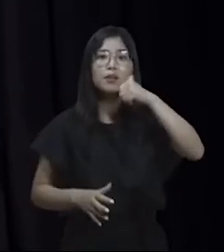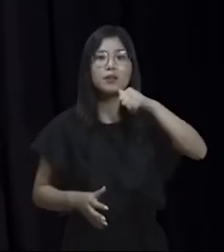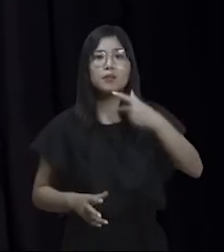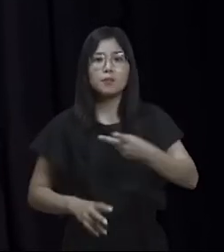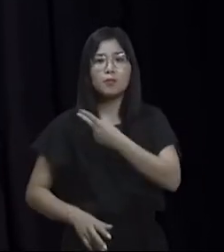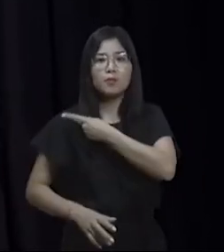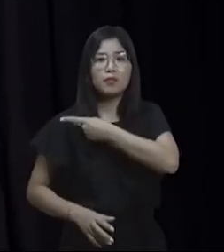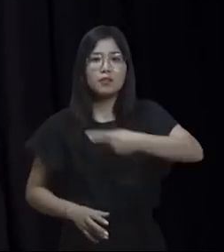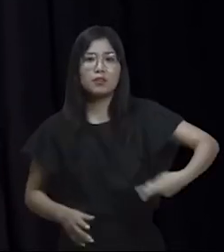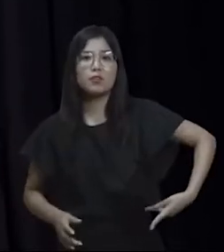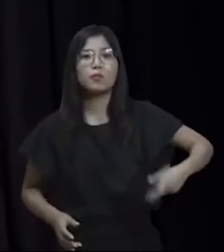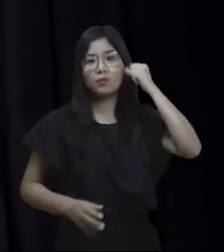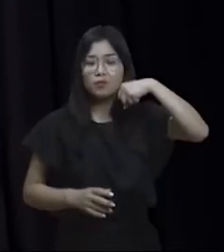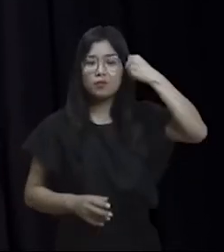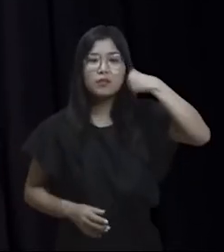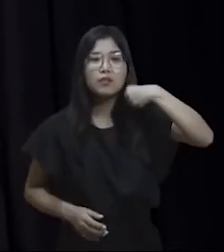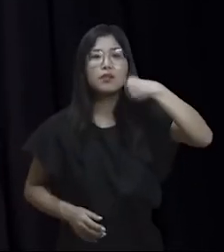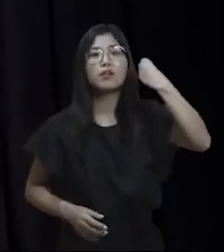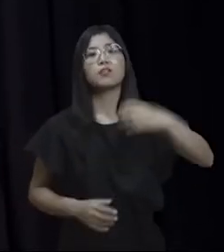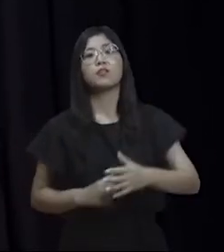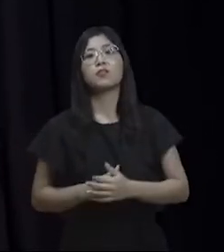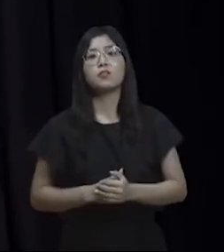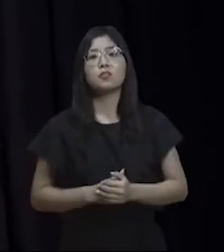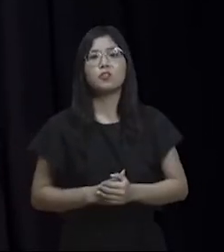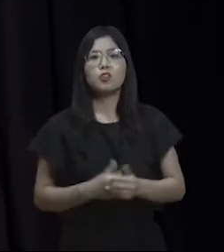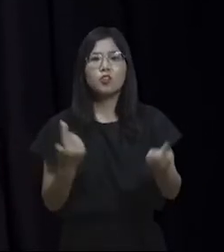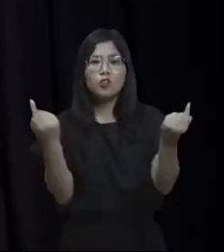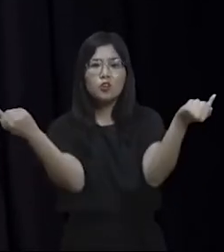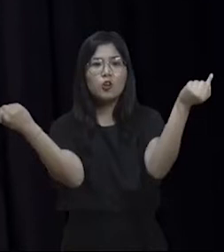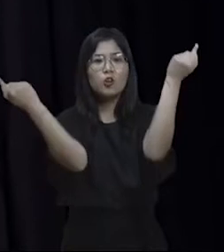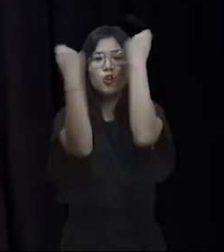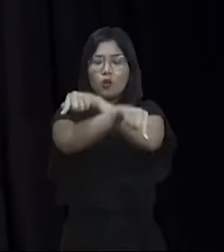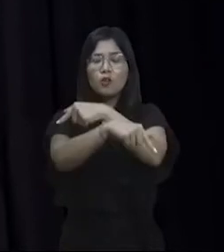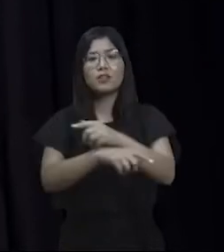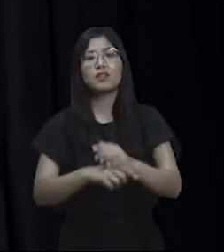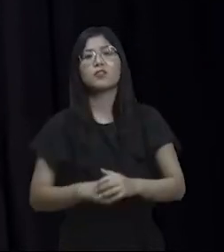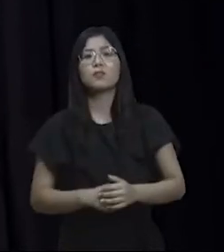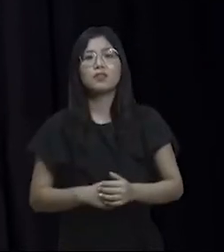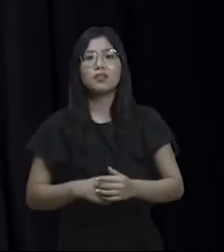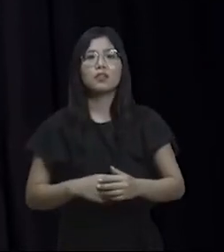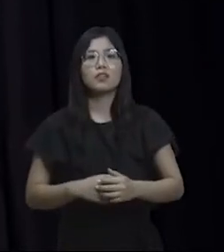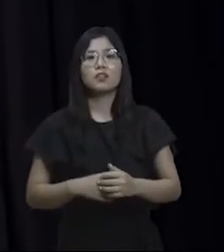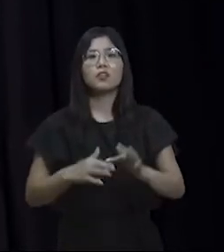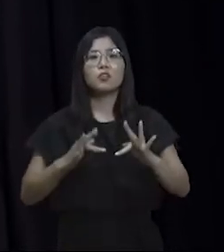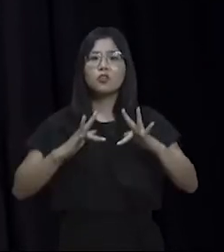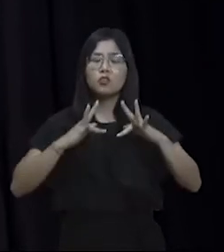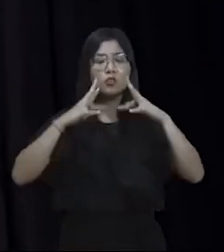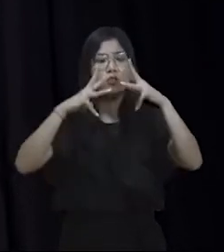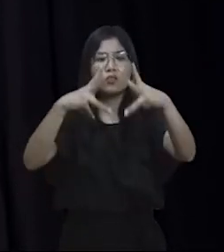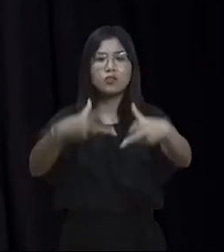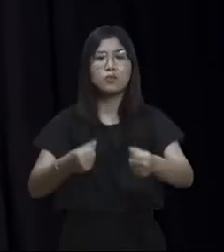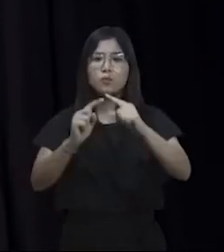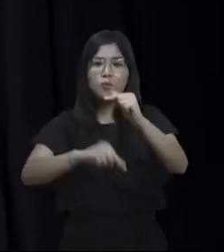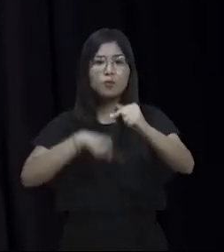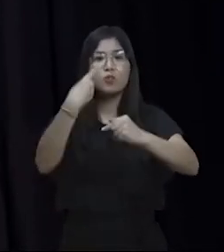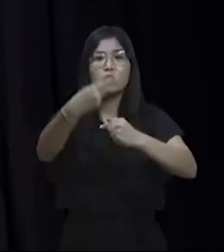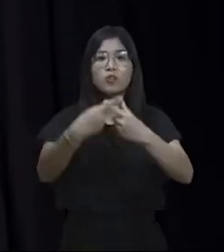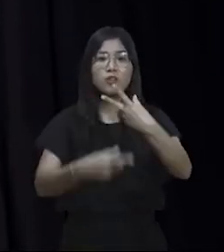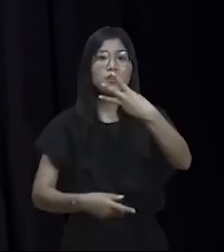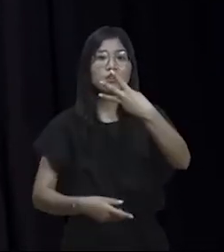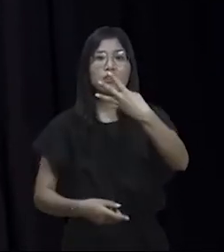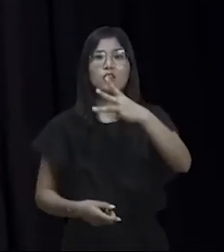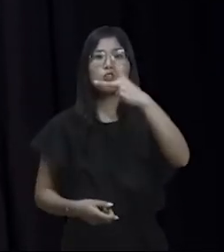presidência do Senado Federal, mesmo contra duas máquinas, contra tudo e contra todos, depois de quase dois